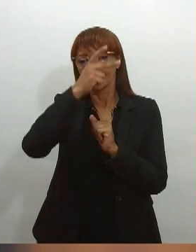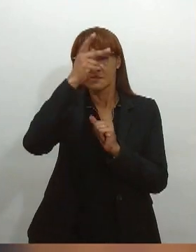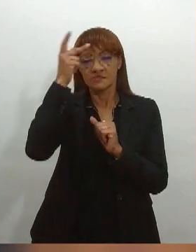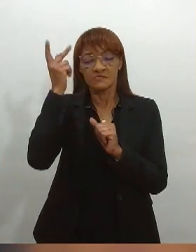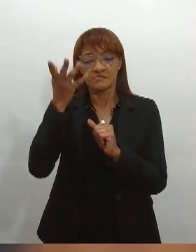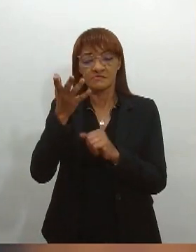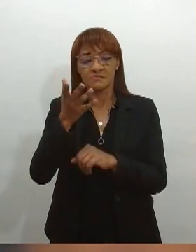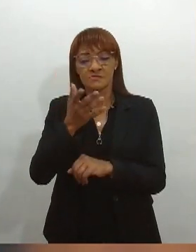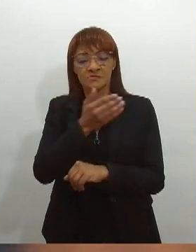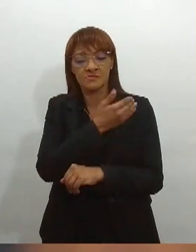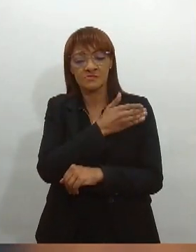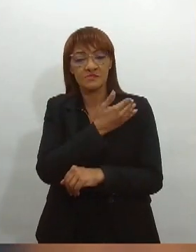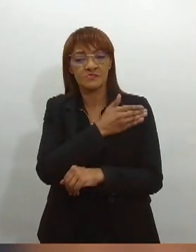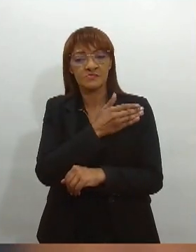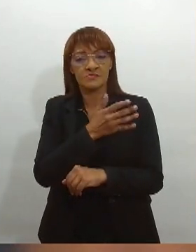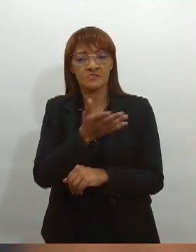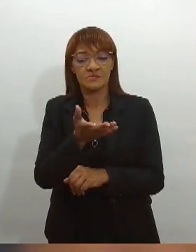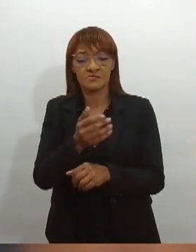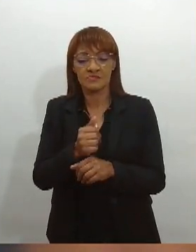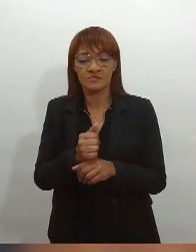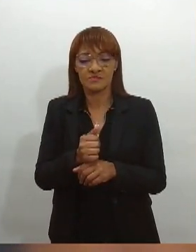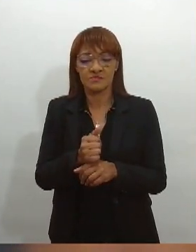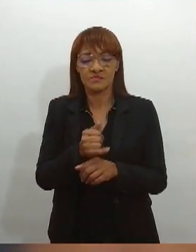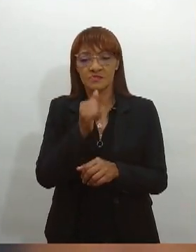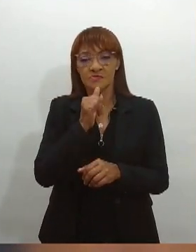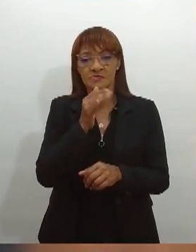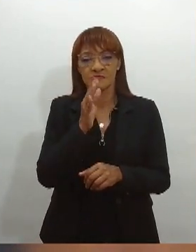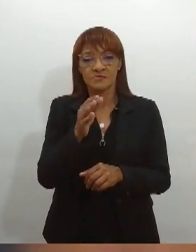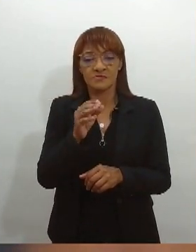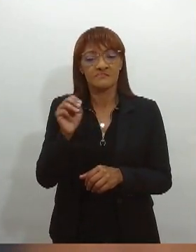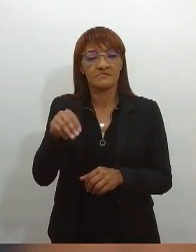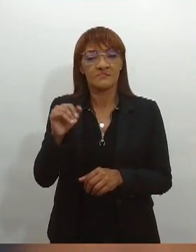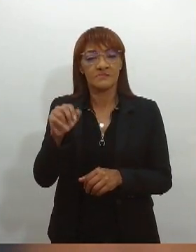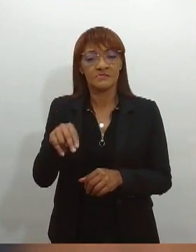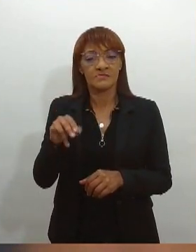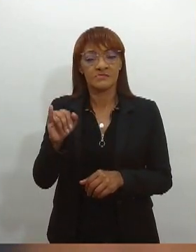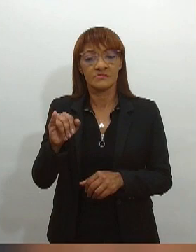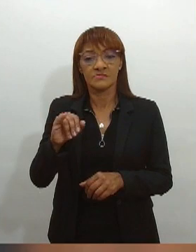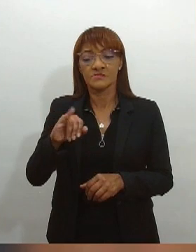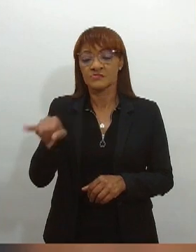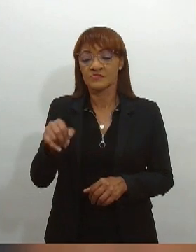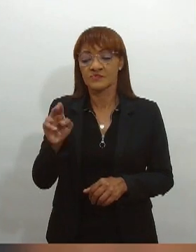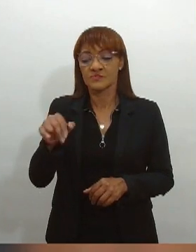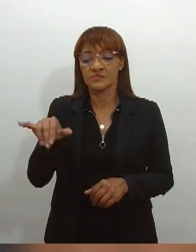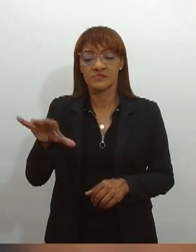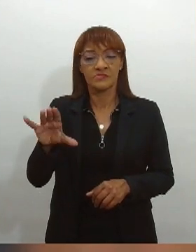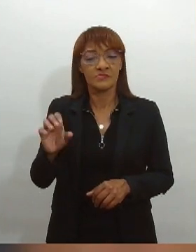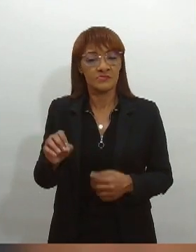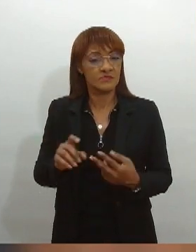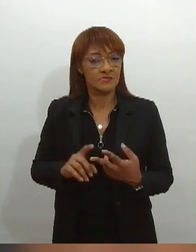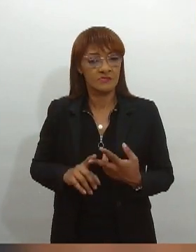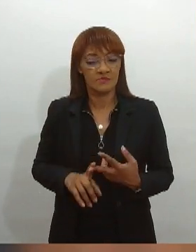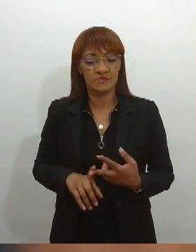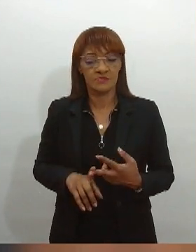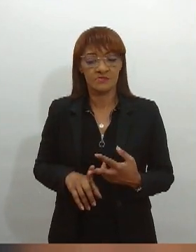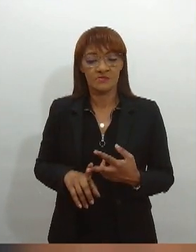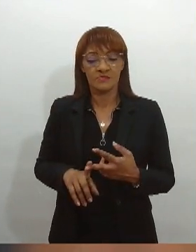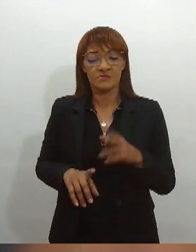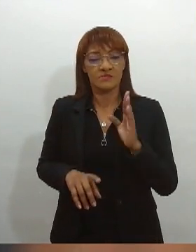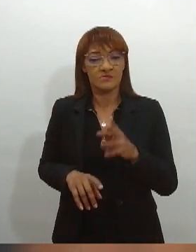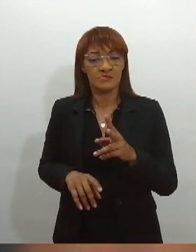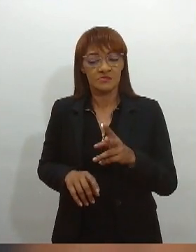atleta Vini Júnior. E a nossa legislação hoje pune, com uma forma mais forte, esse tipo de conduta,